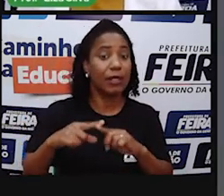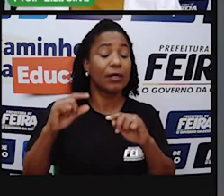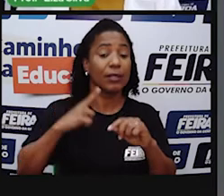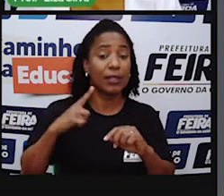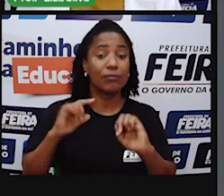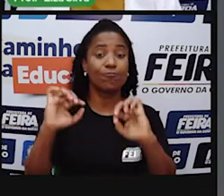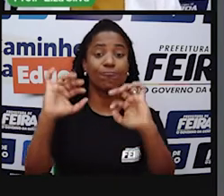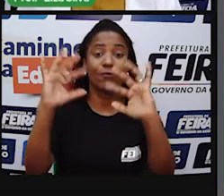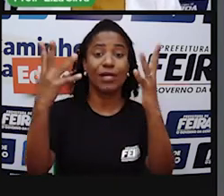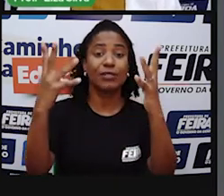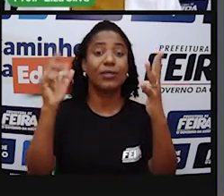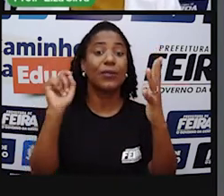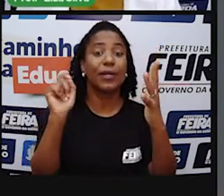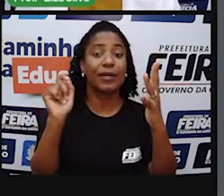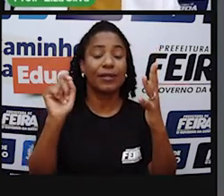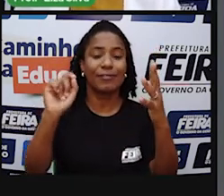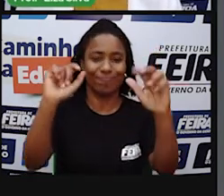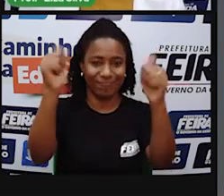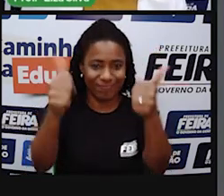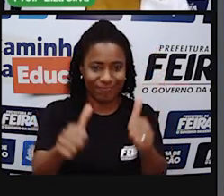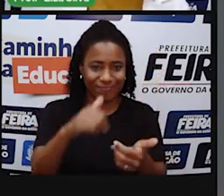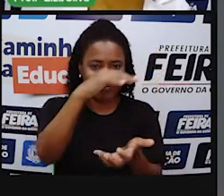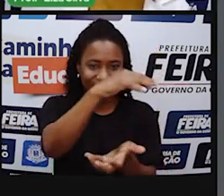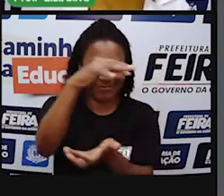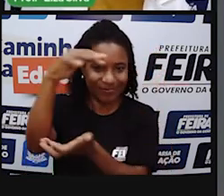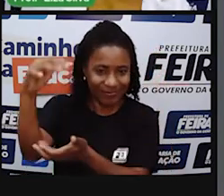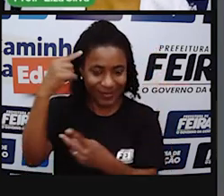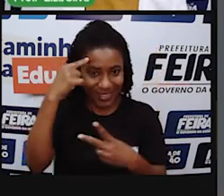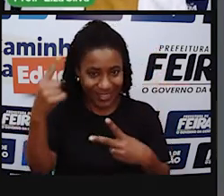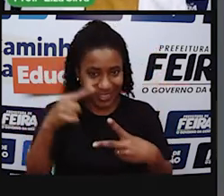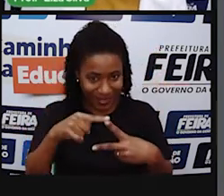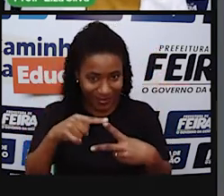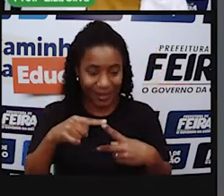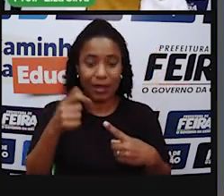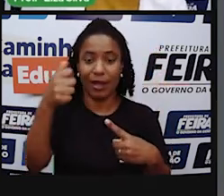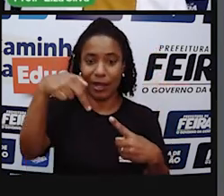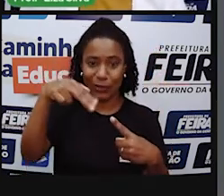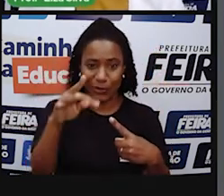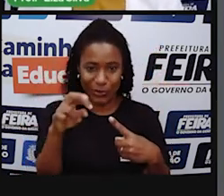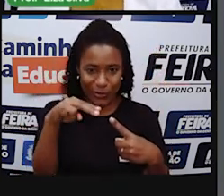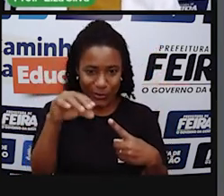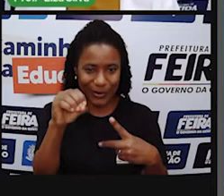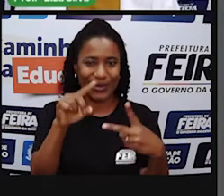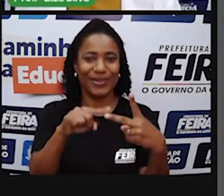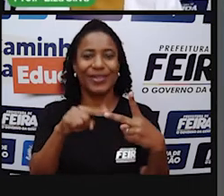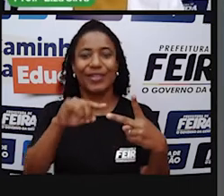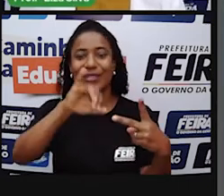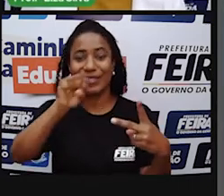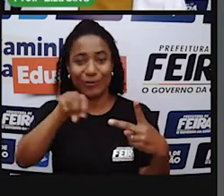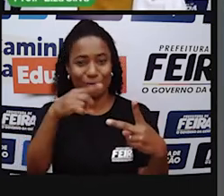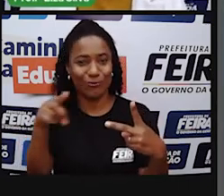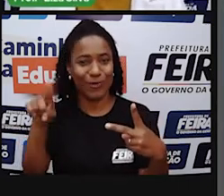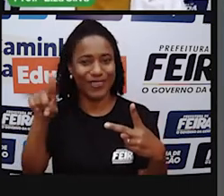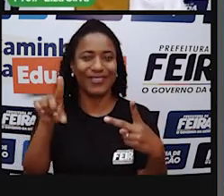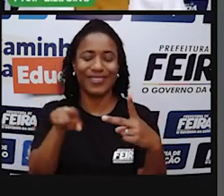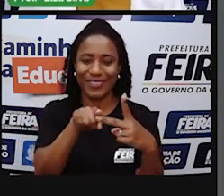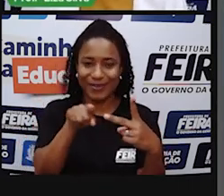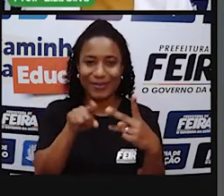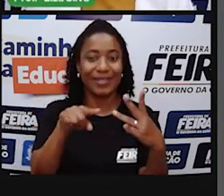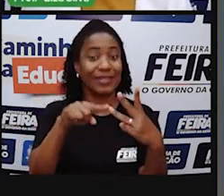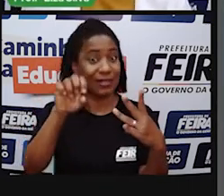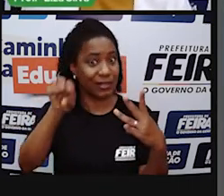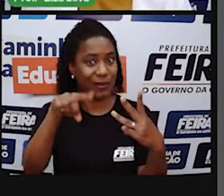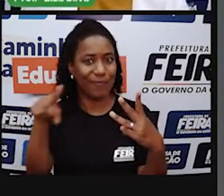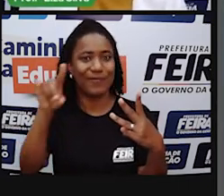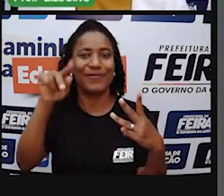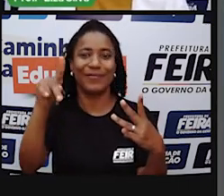populares Vocês se lembram? O Santo Antônio, Santo Casalmenteiro, São João e São Pedro É claro